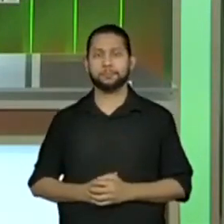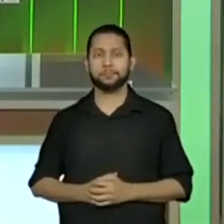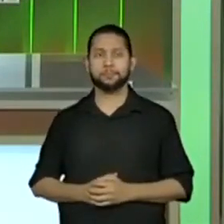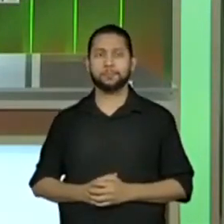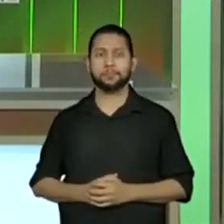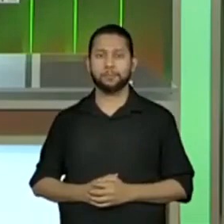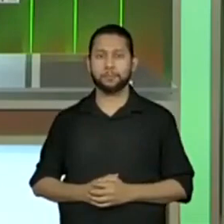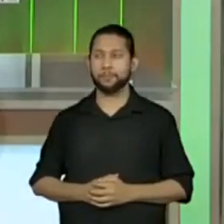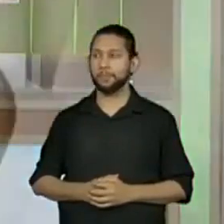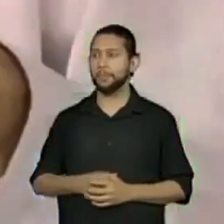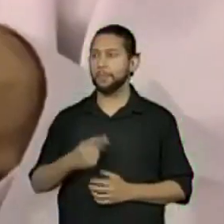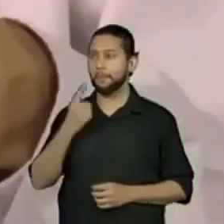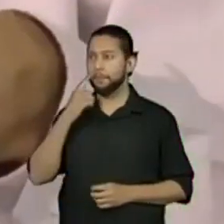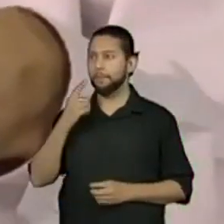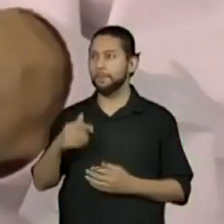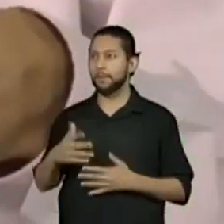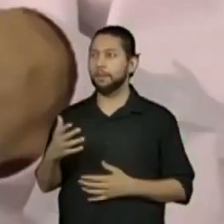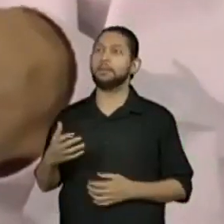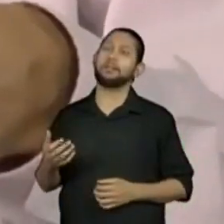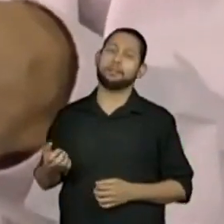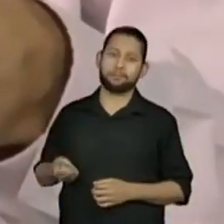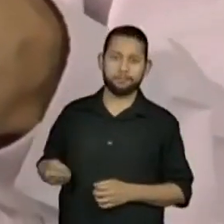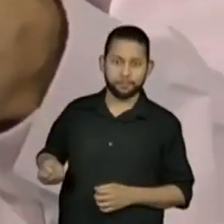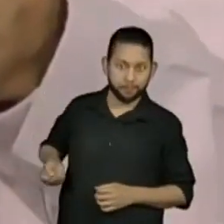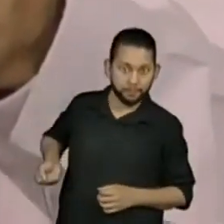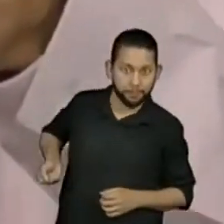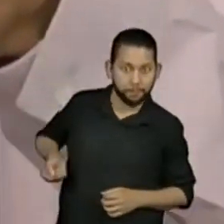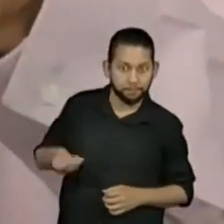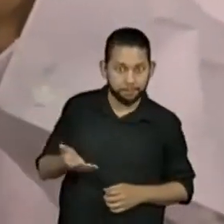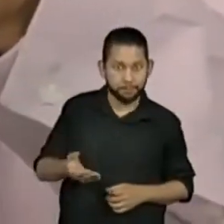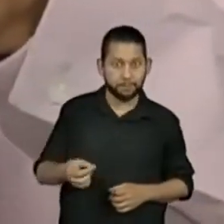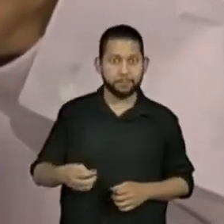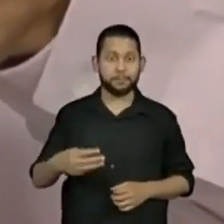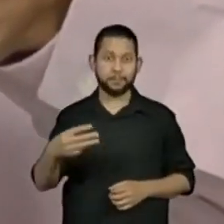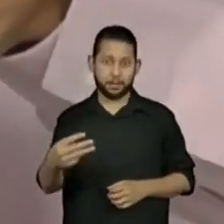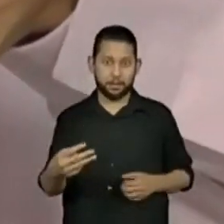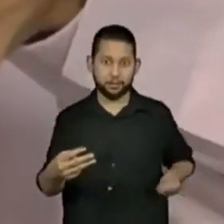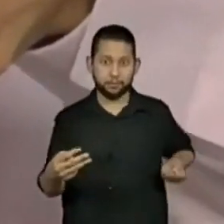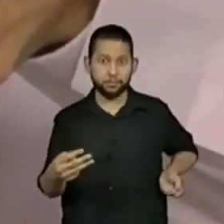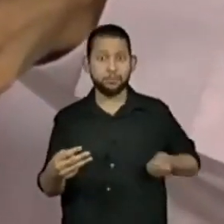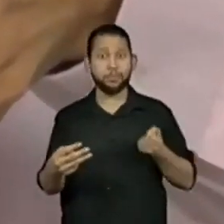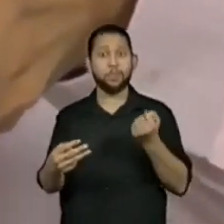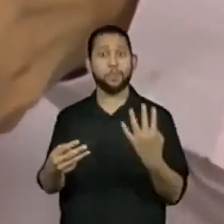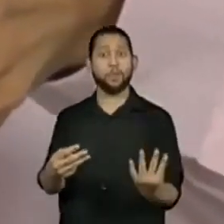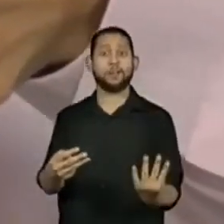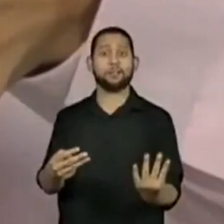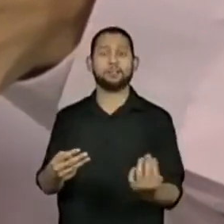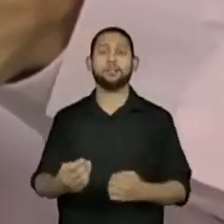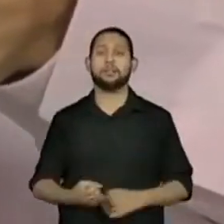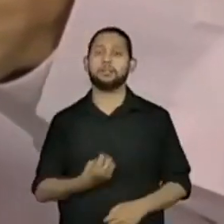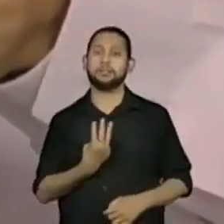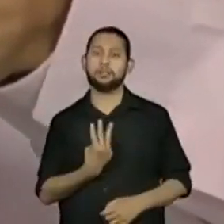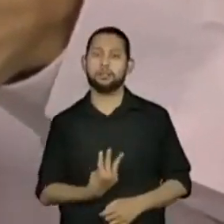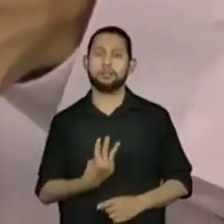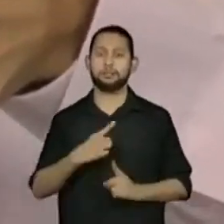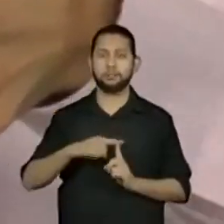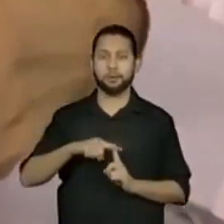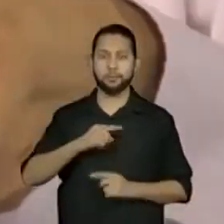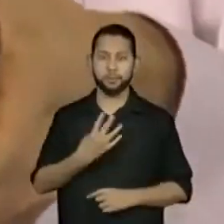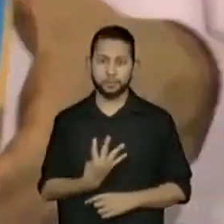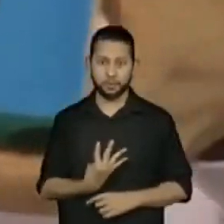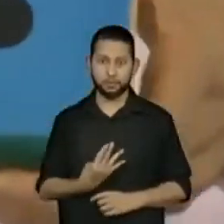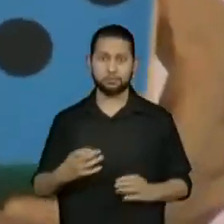Estão apontando ali 4. Então, tenho aqui 3 mais 4 do segundo dado,